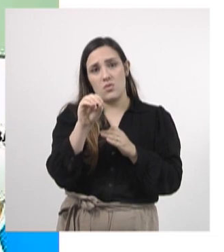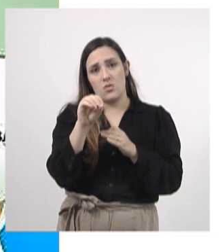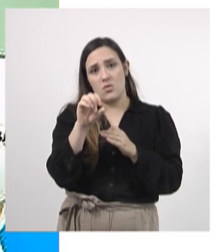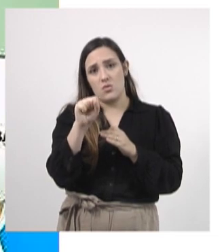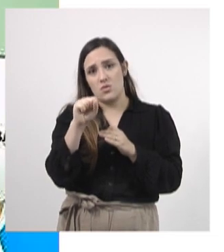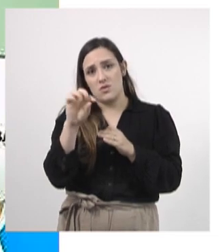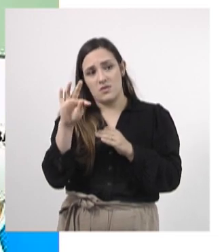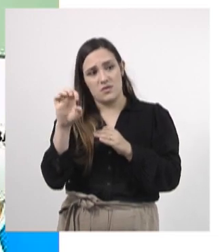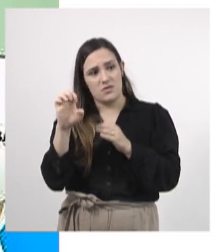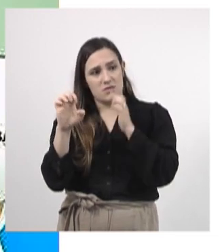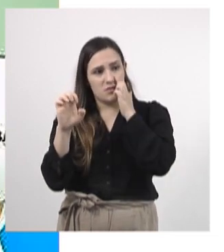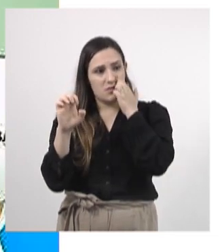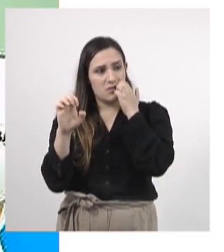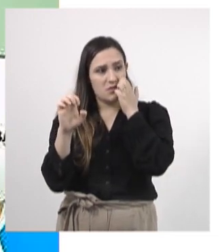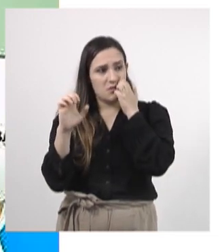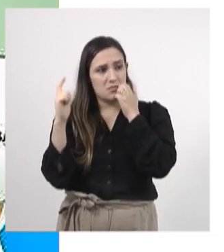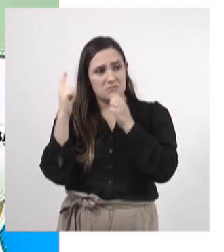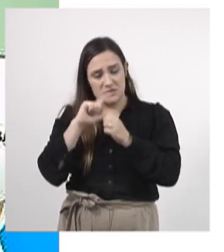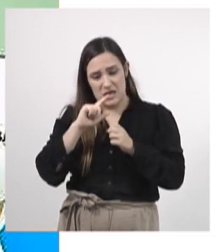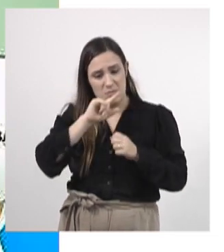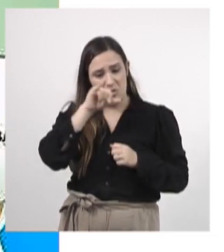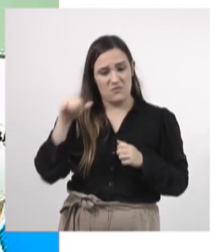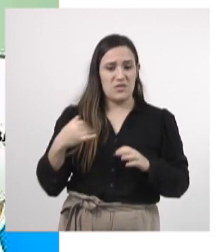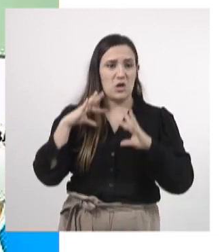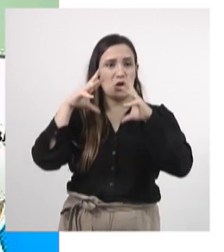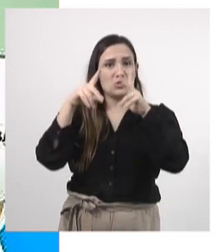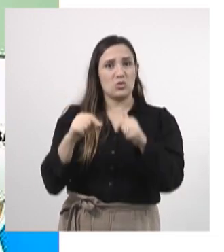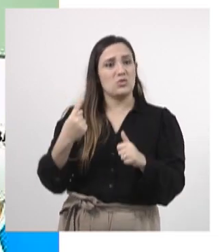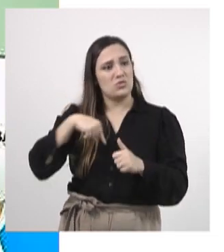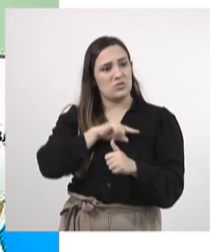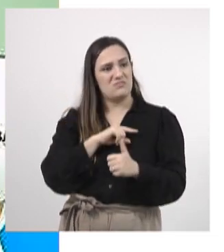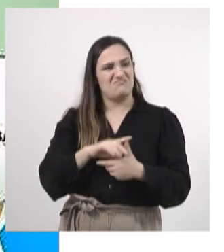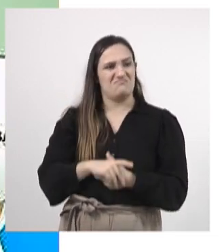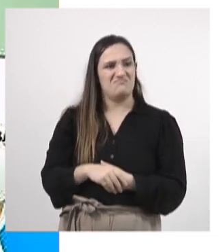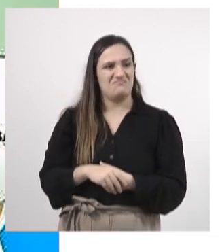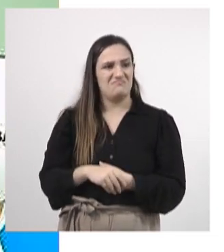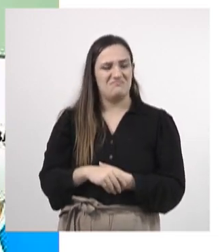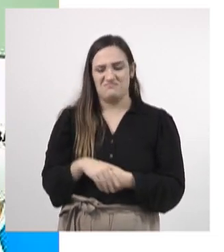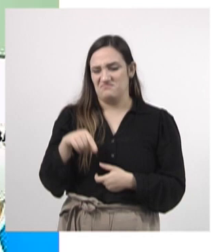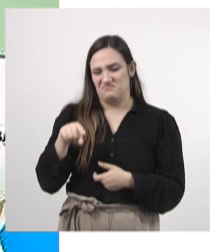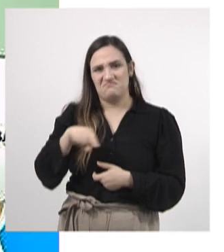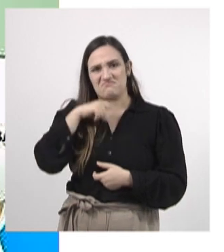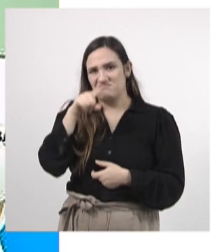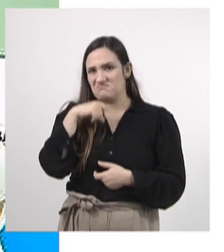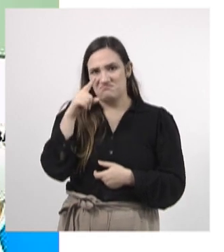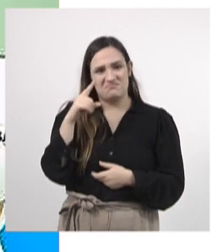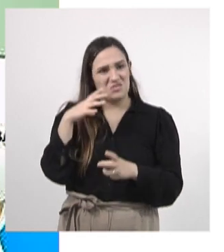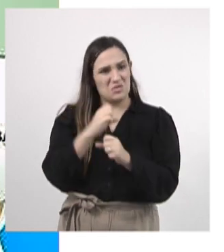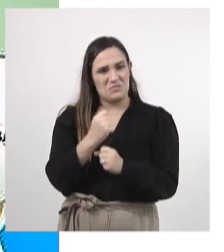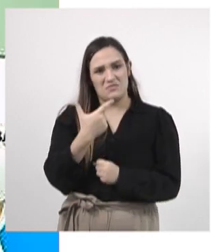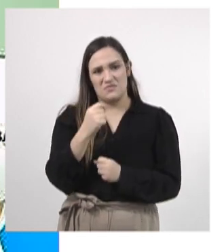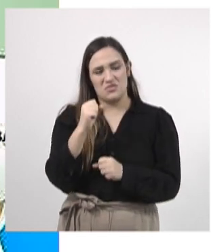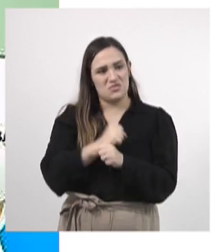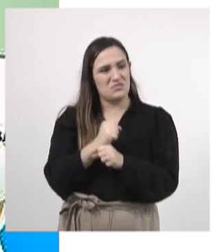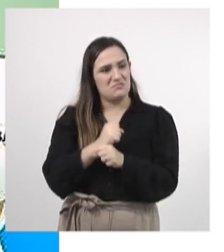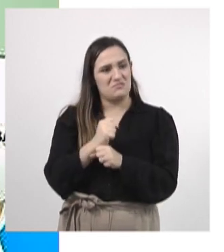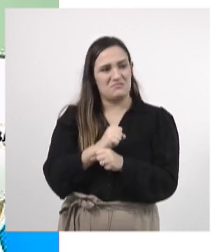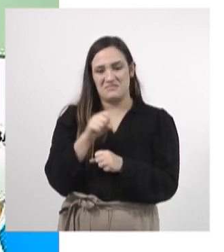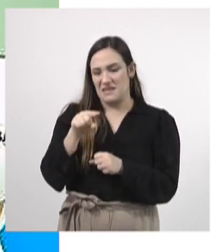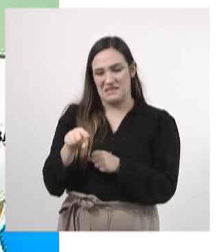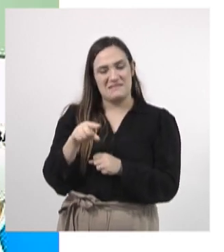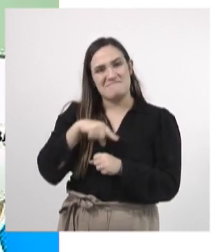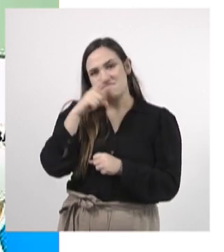drenando 100% da nossa carga. Primeiro, nem eu acredito que isso aqui fique pronto no horizonte de 20 anos, essa